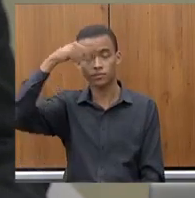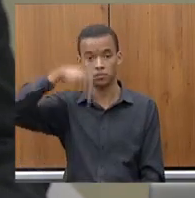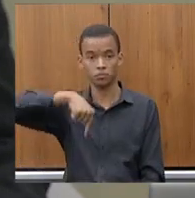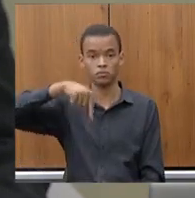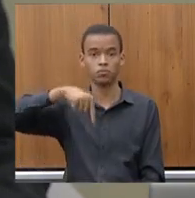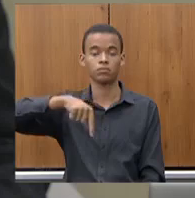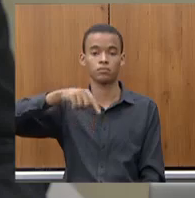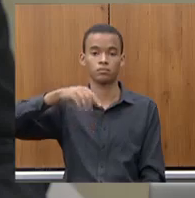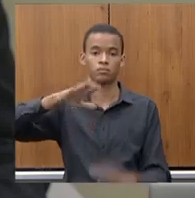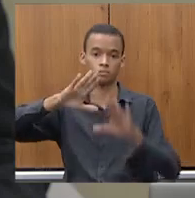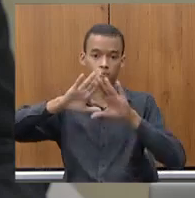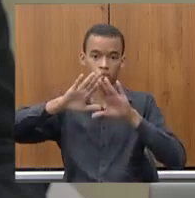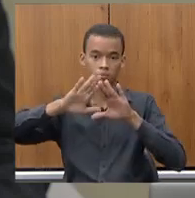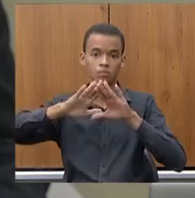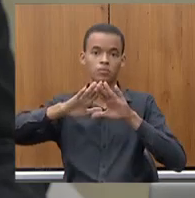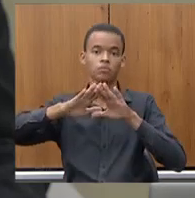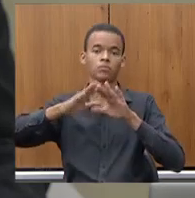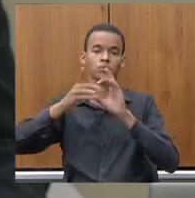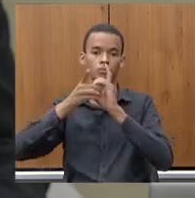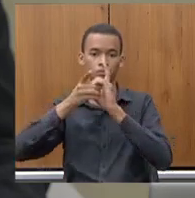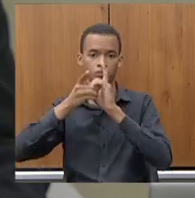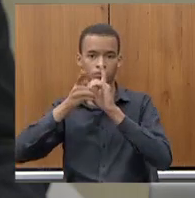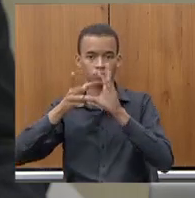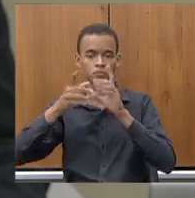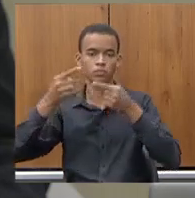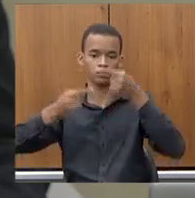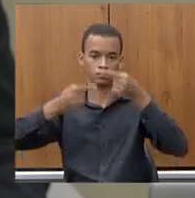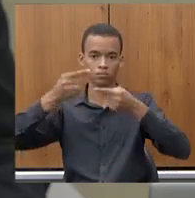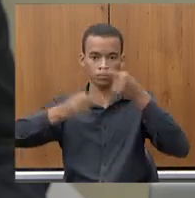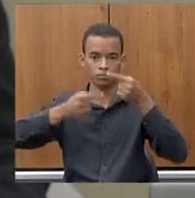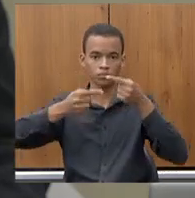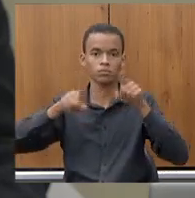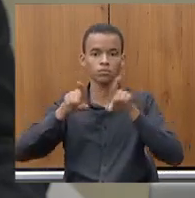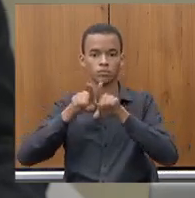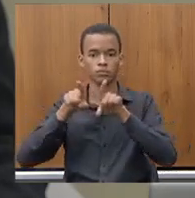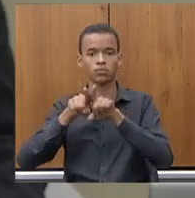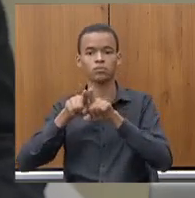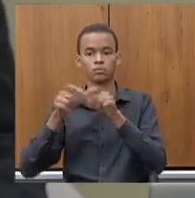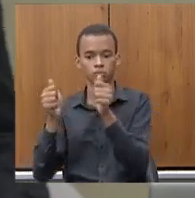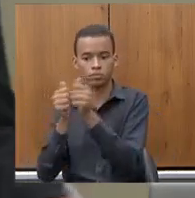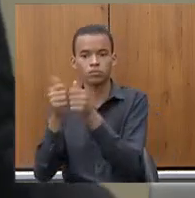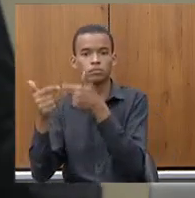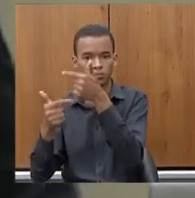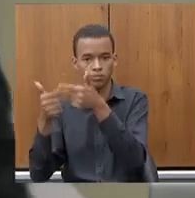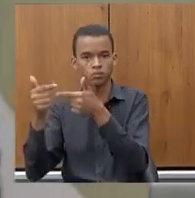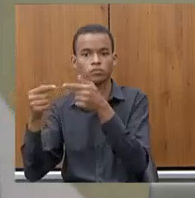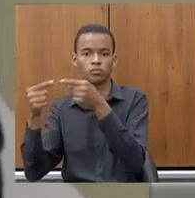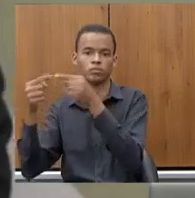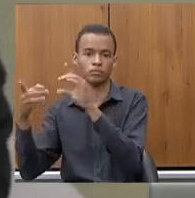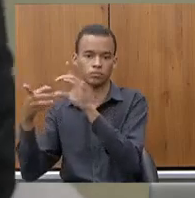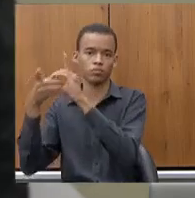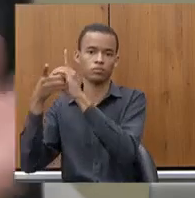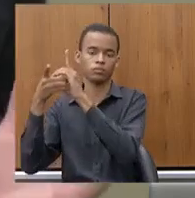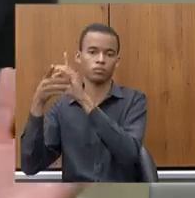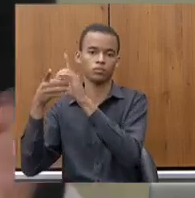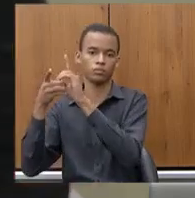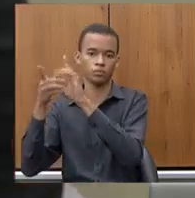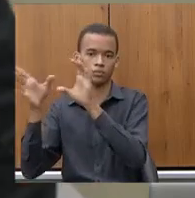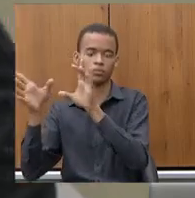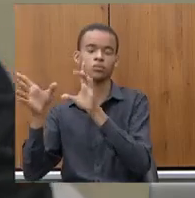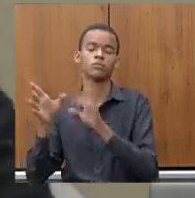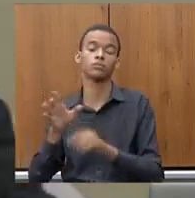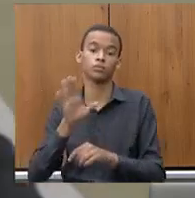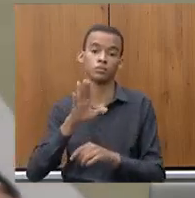as discussões serão democráticas e as construções também serão democráticas mas a Copasa